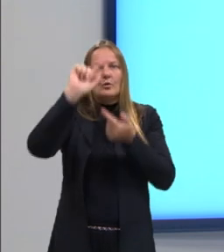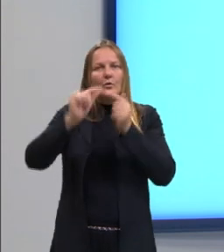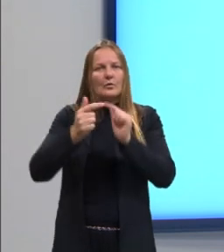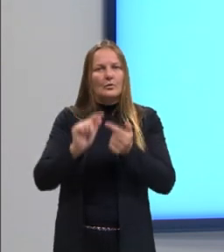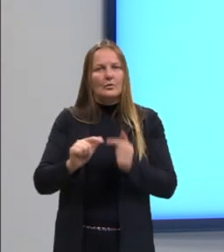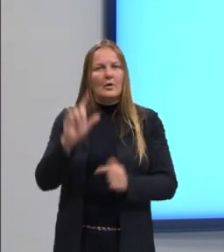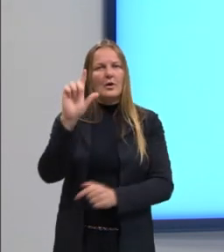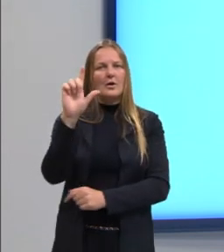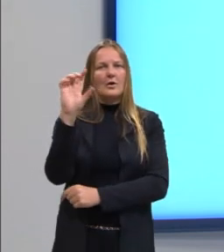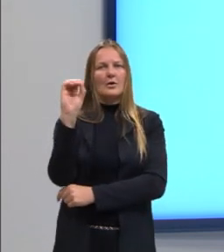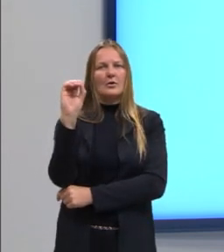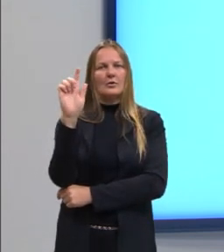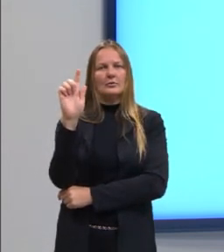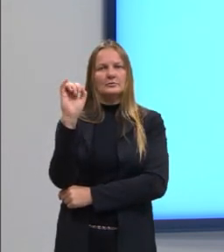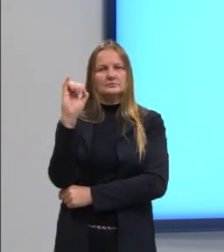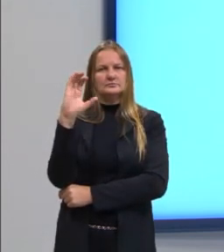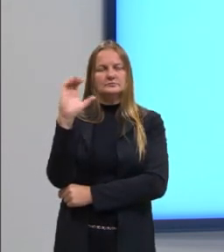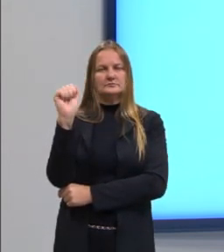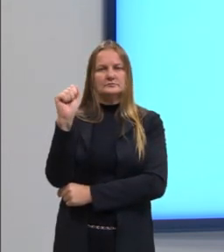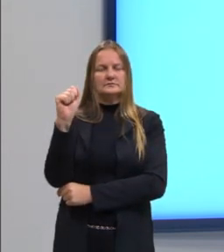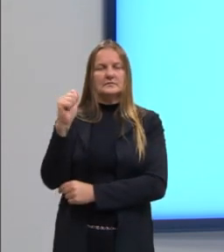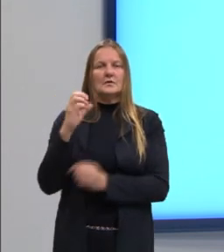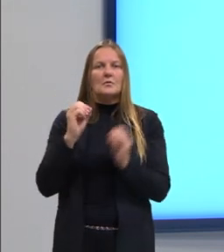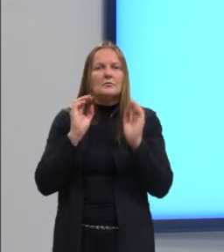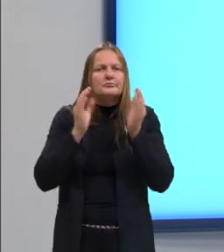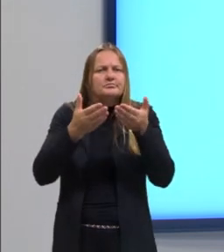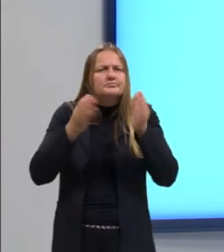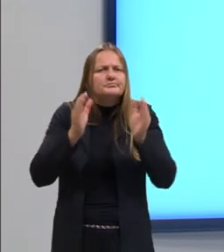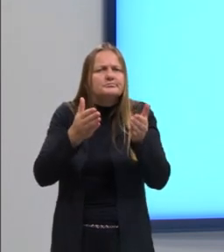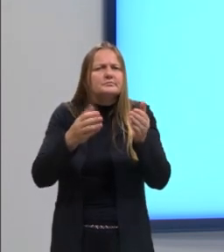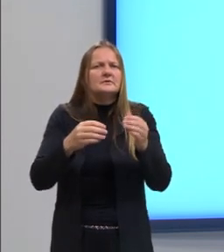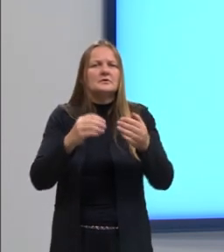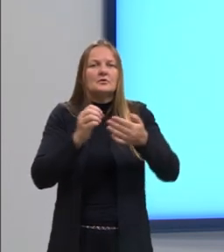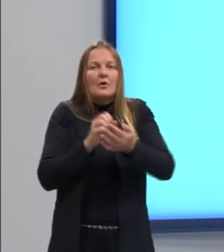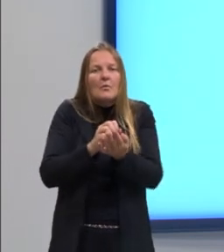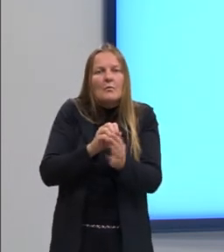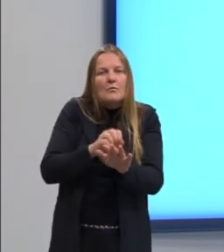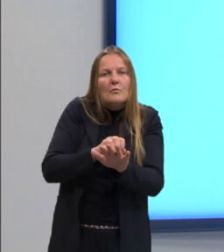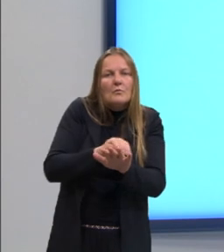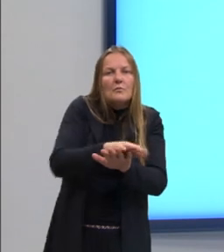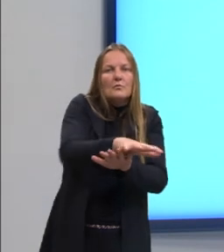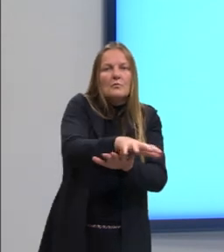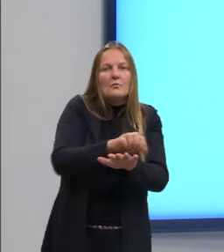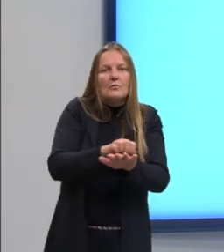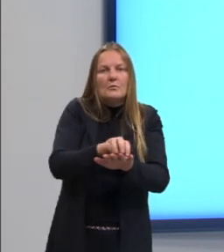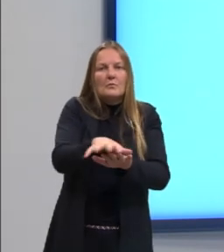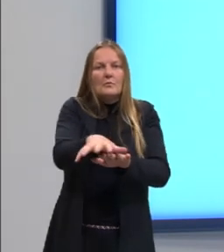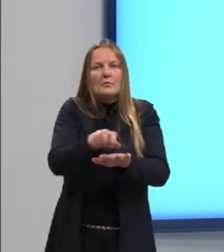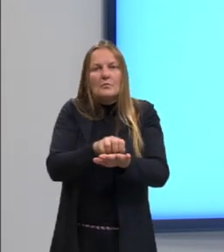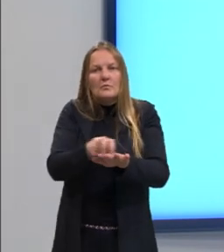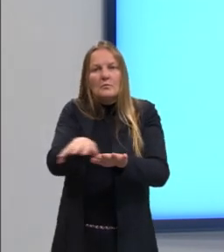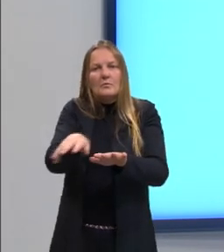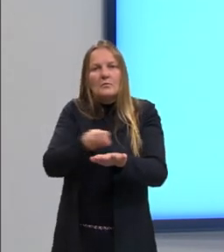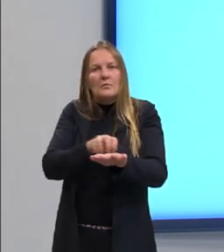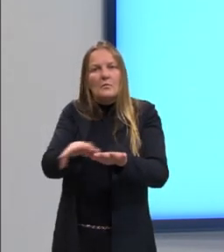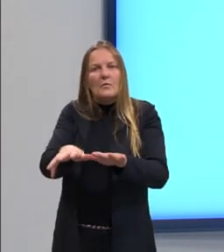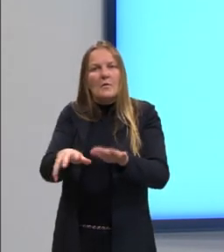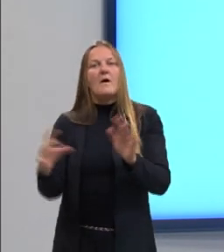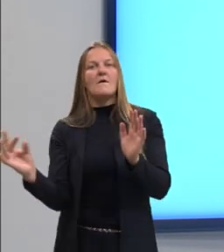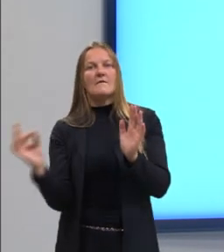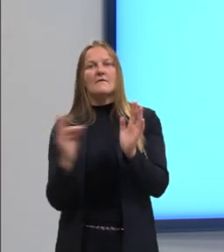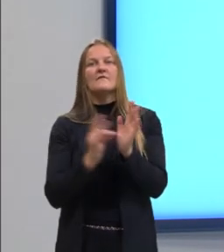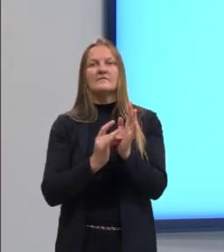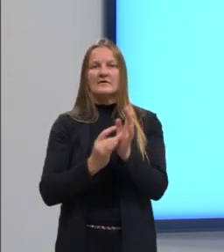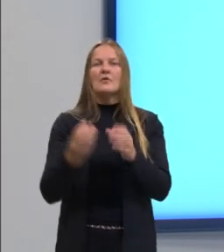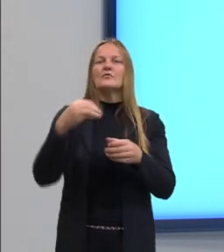toda a matemática conhecida. Desse modo, os vários ramos da matemática podem ser considerados formalmente incluídos